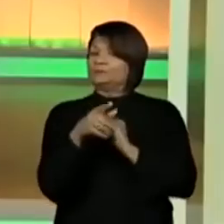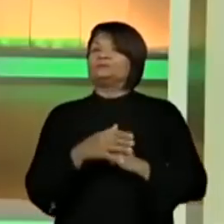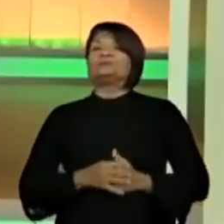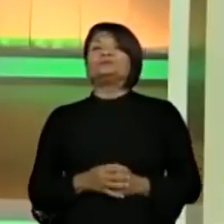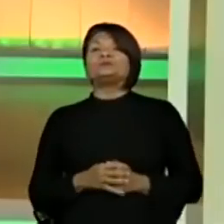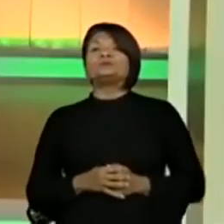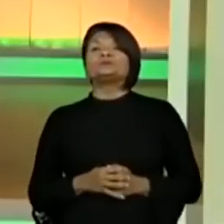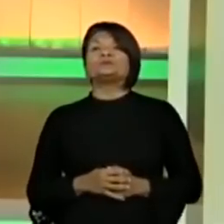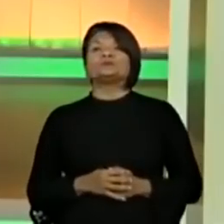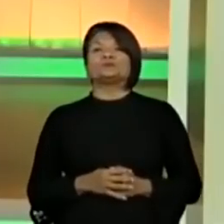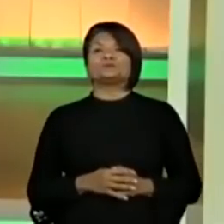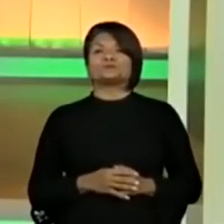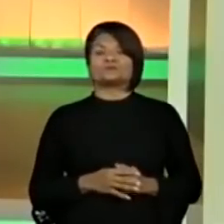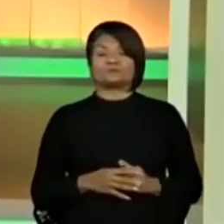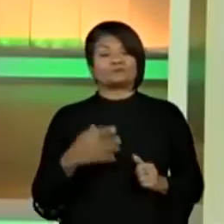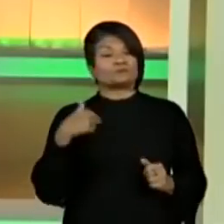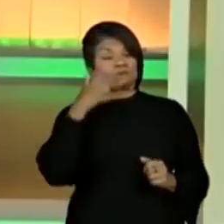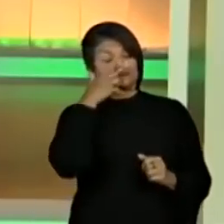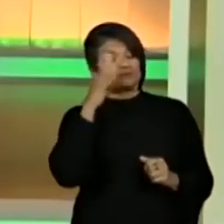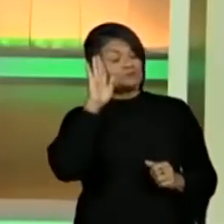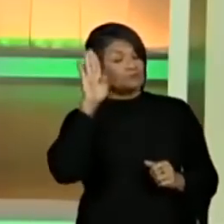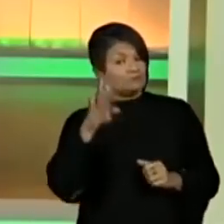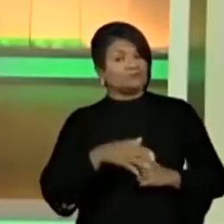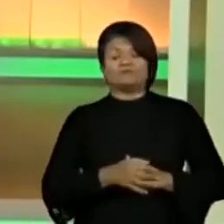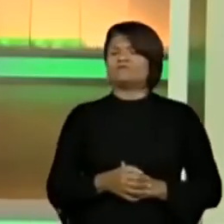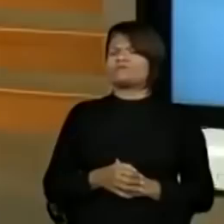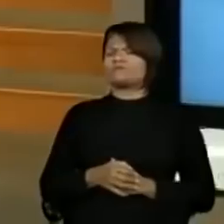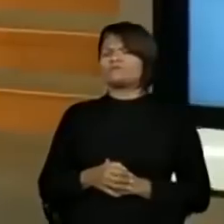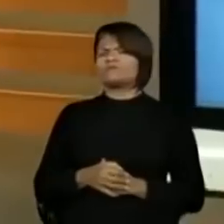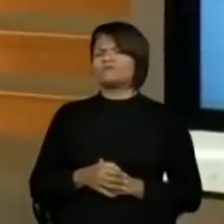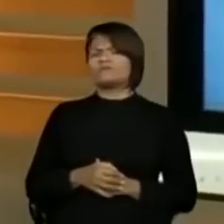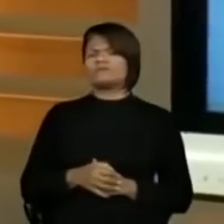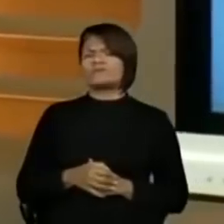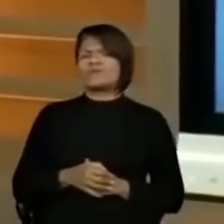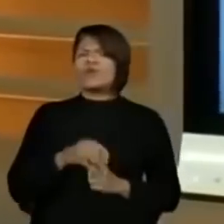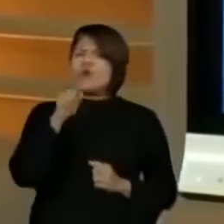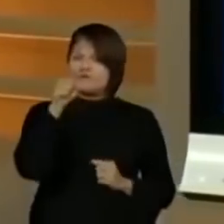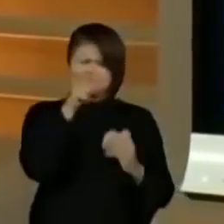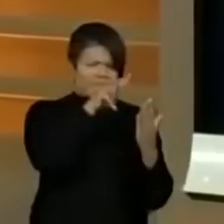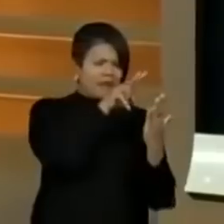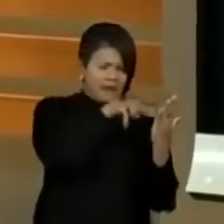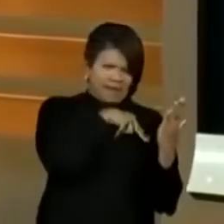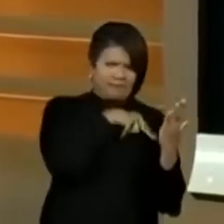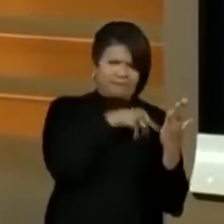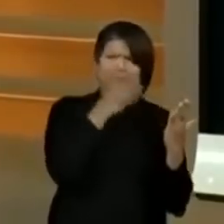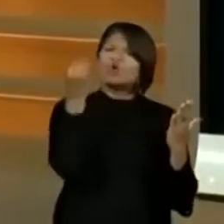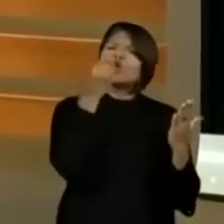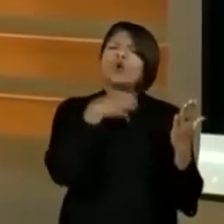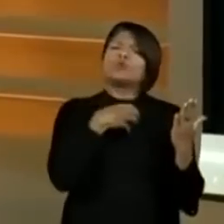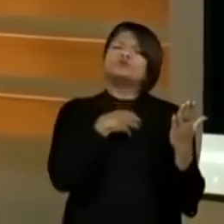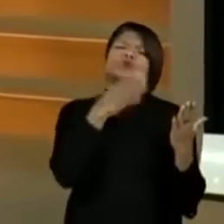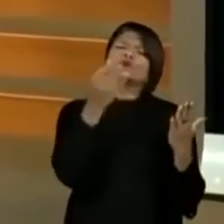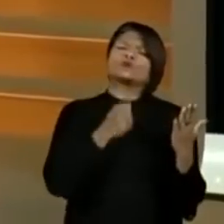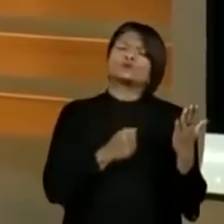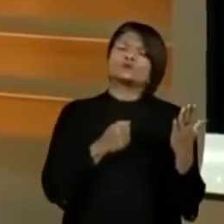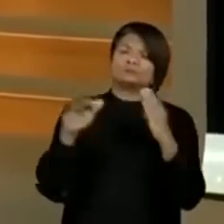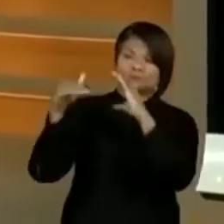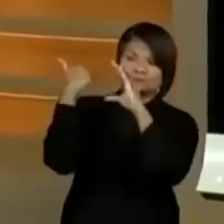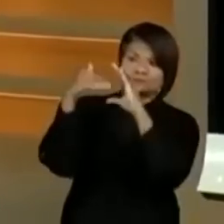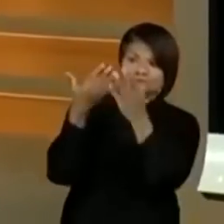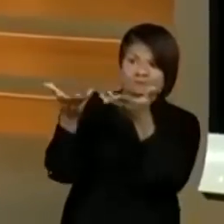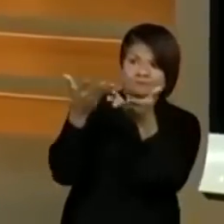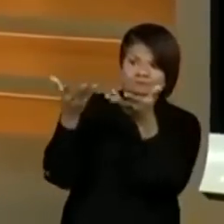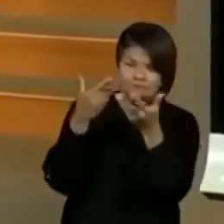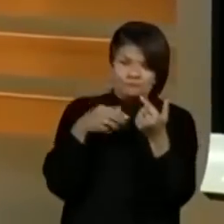que eu acho fundamental. Como você realiza a leitura? Responda para mim. Interação aqui no chat.